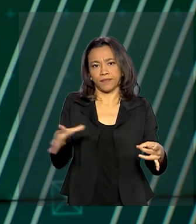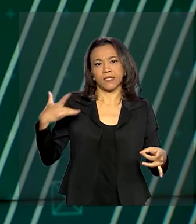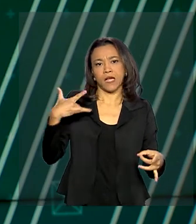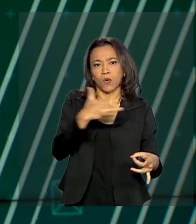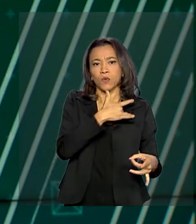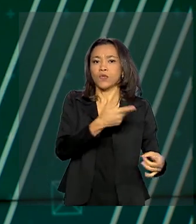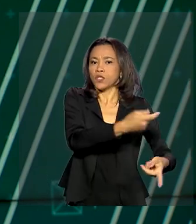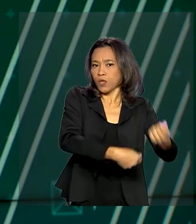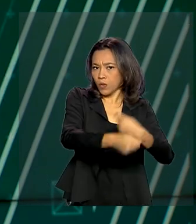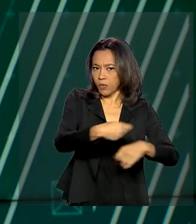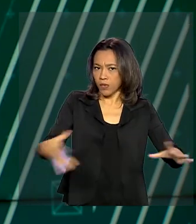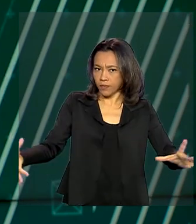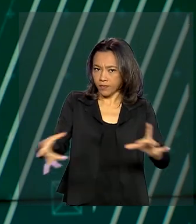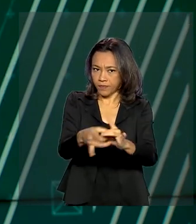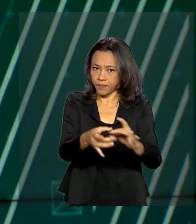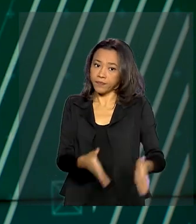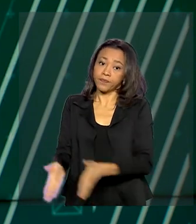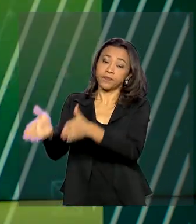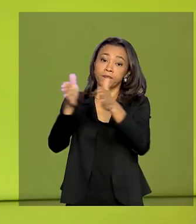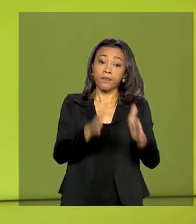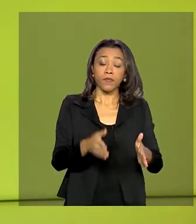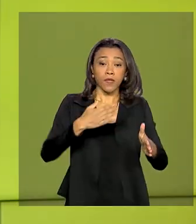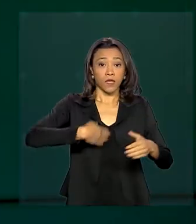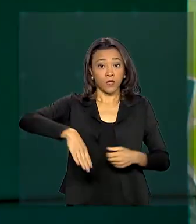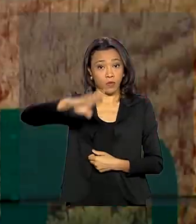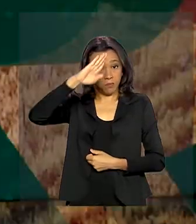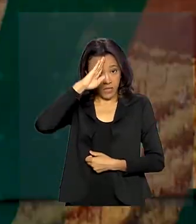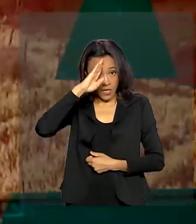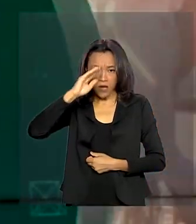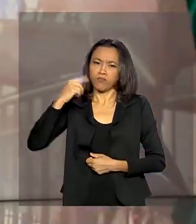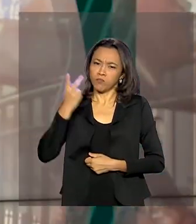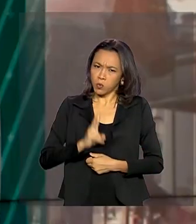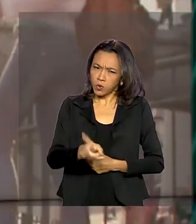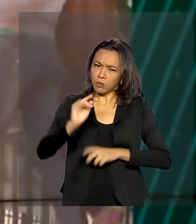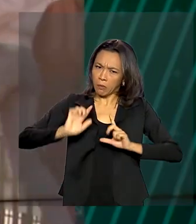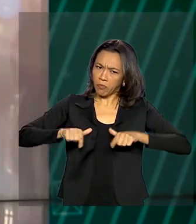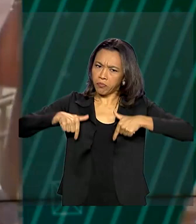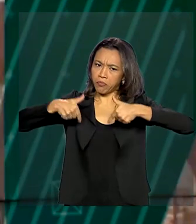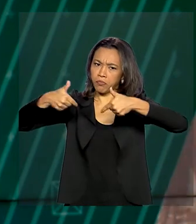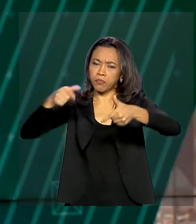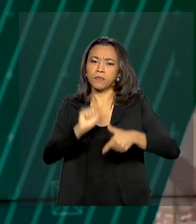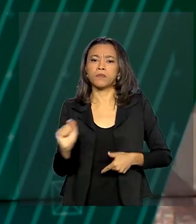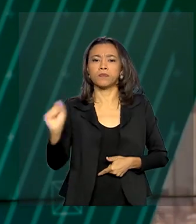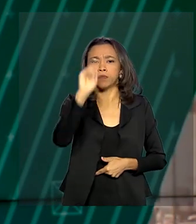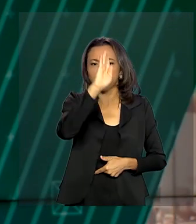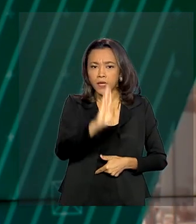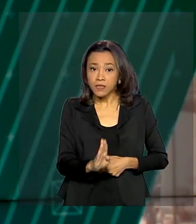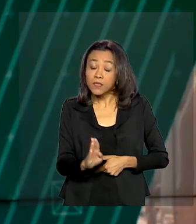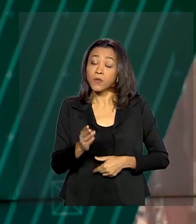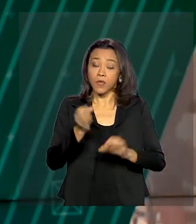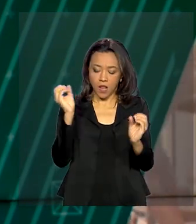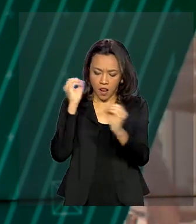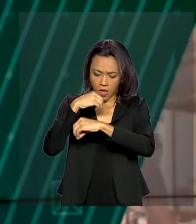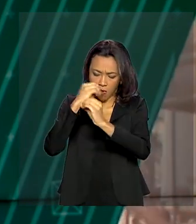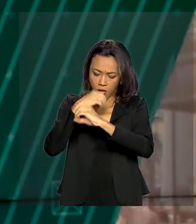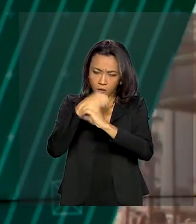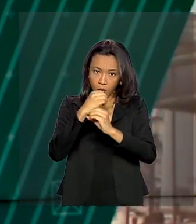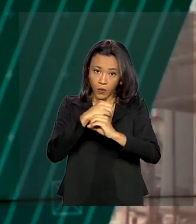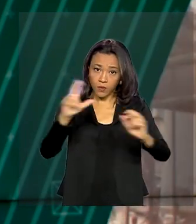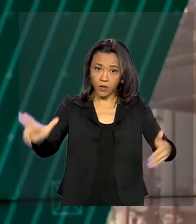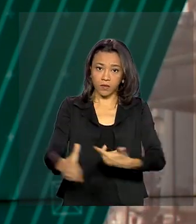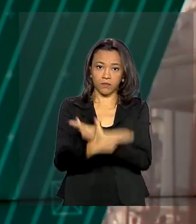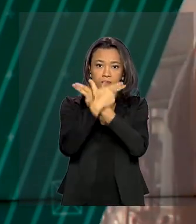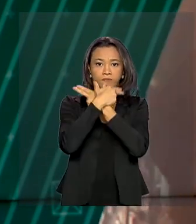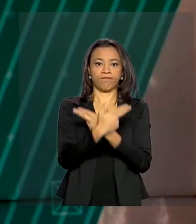E os militares intensificam as ações de combate ao coronavírus em todo o país. Os laboratórios químicos das Forças Armadas